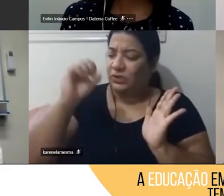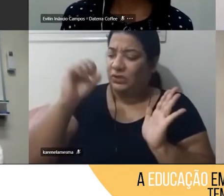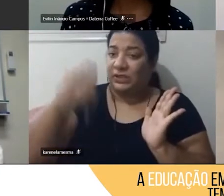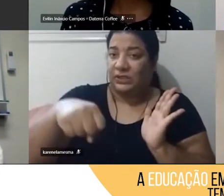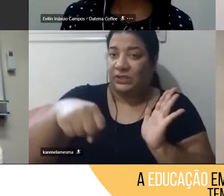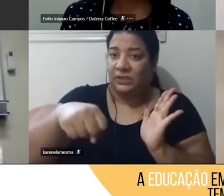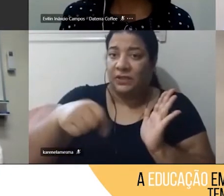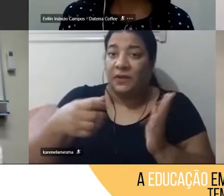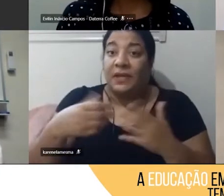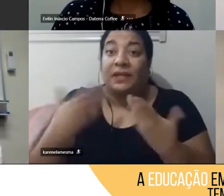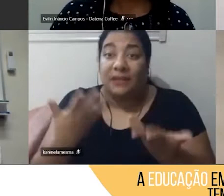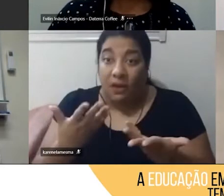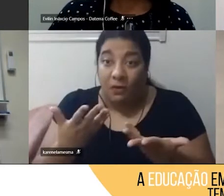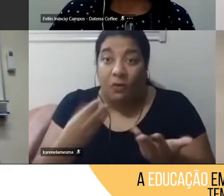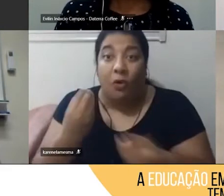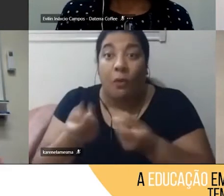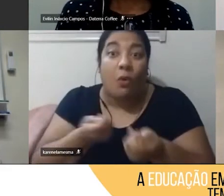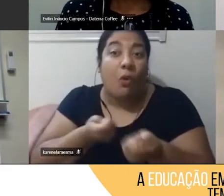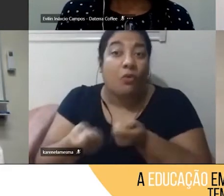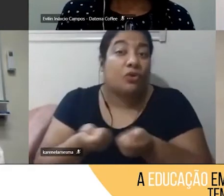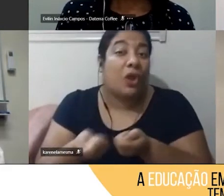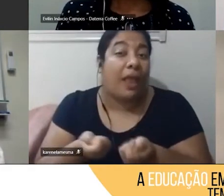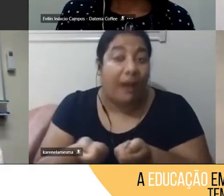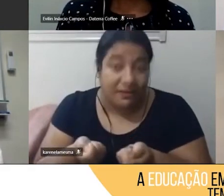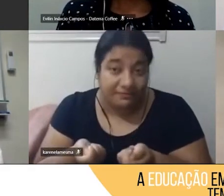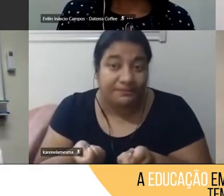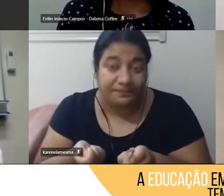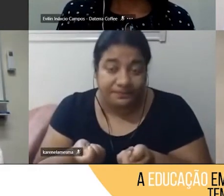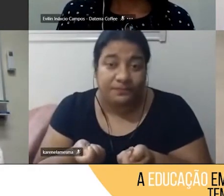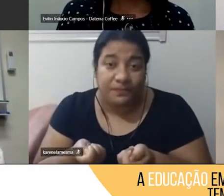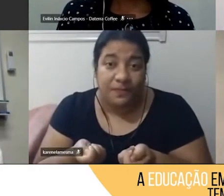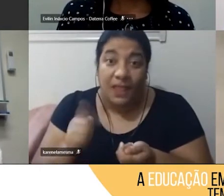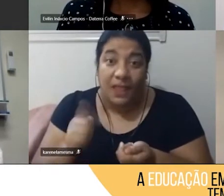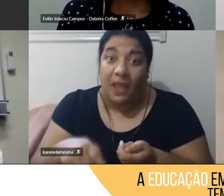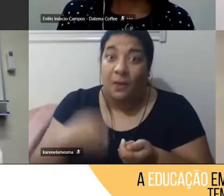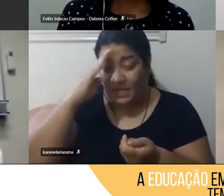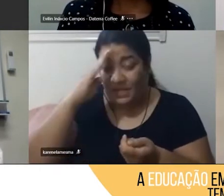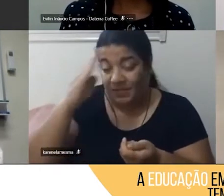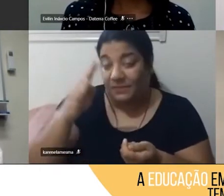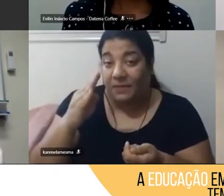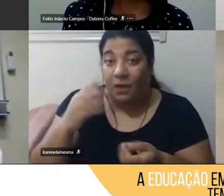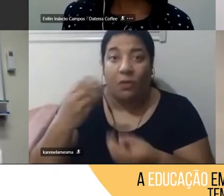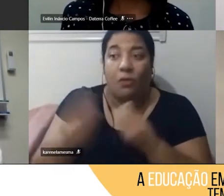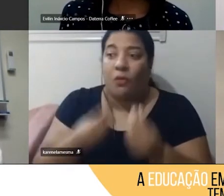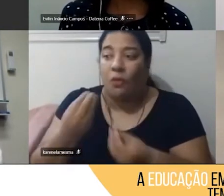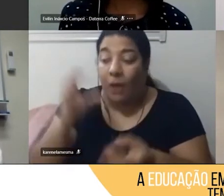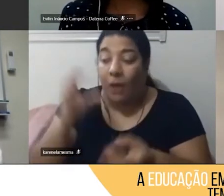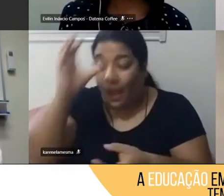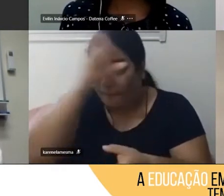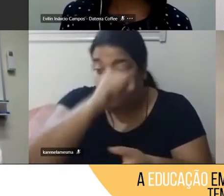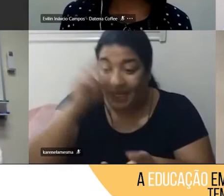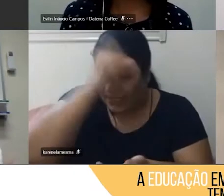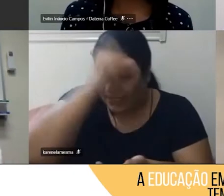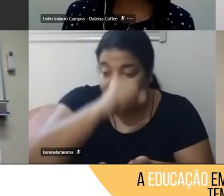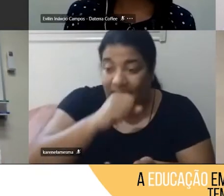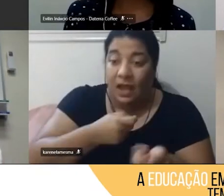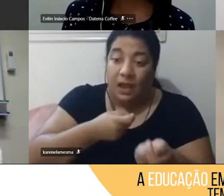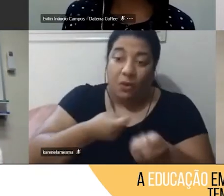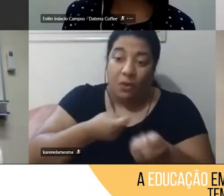faz com isso é que é o X da questão, como é que a gente aprende a